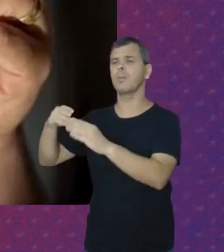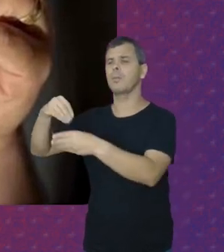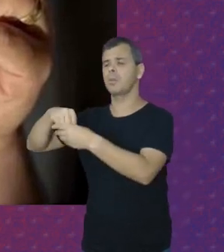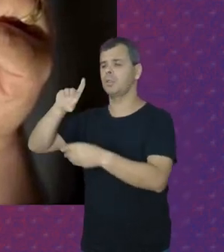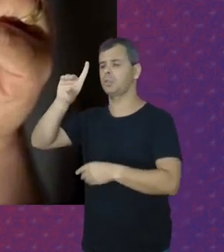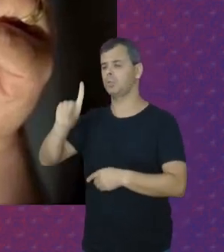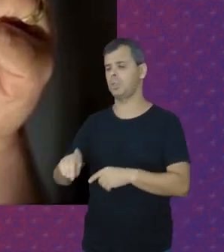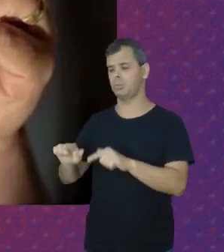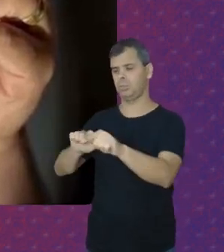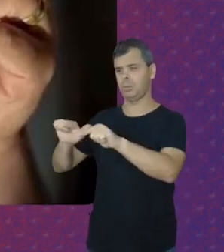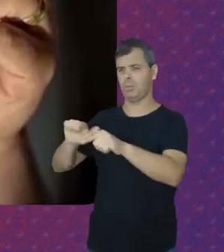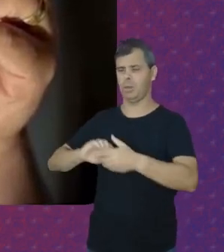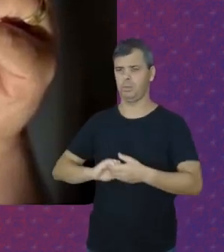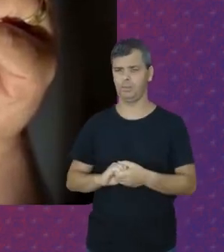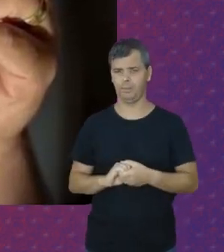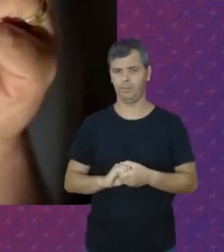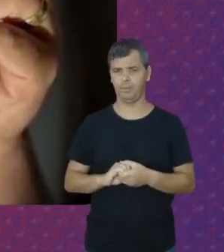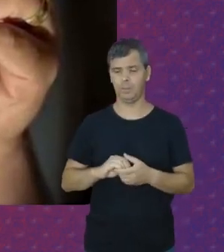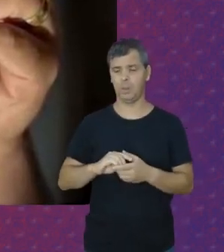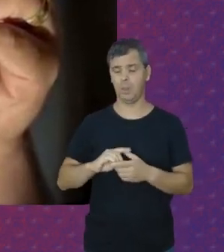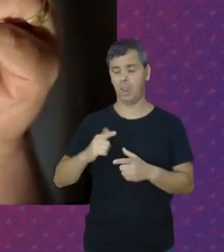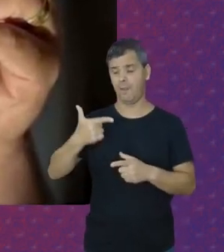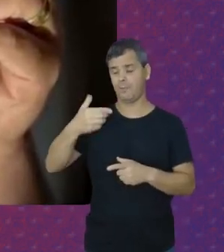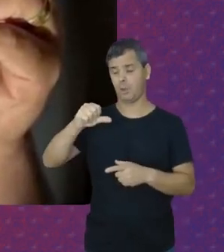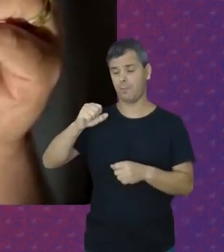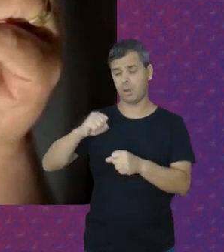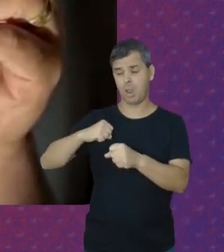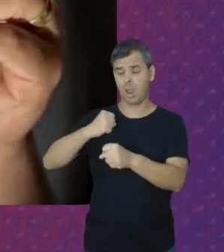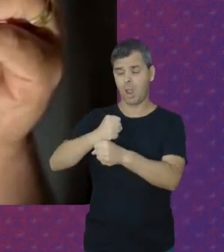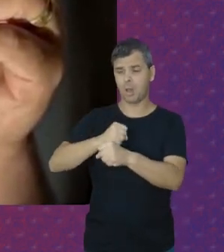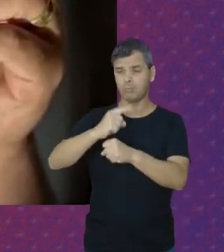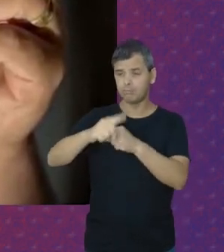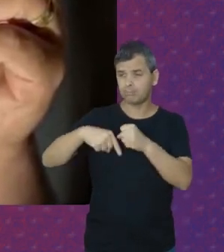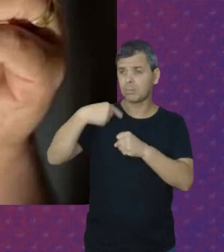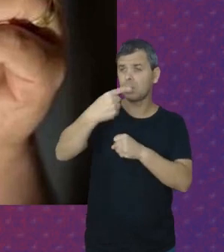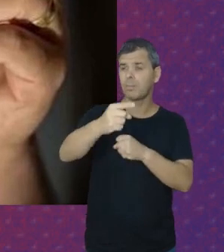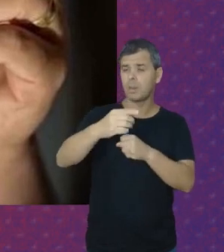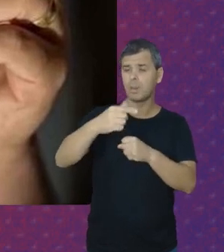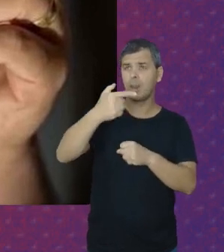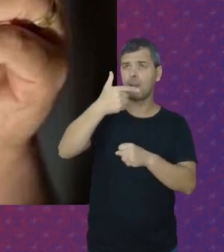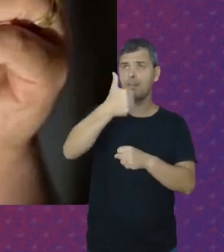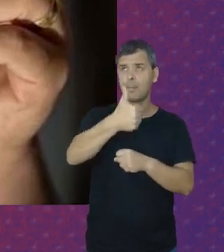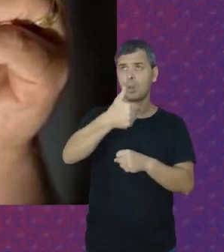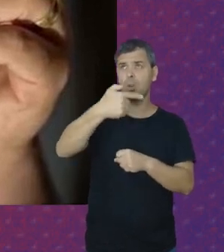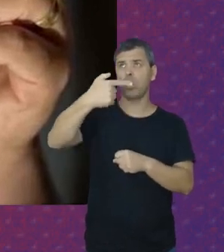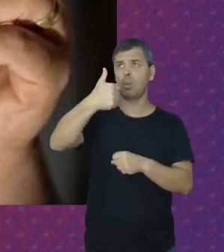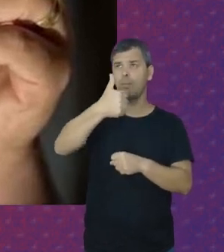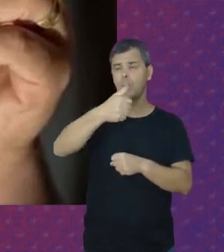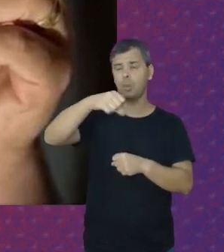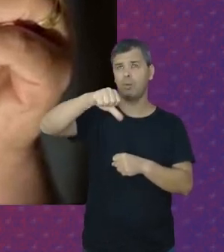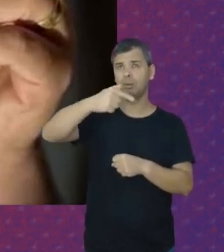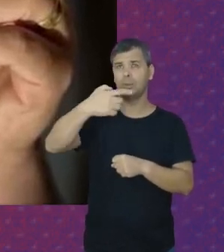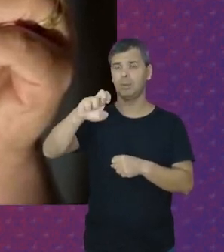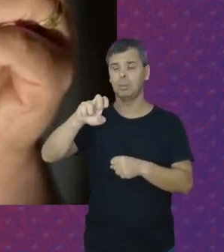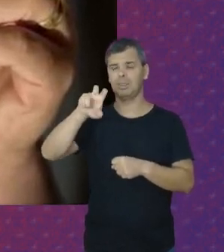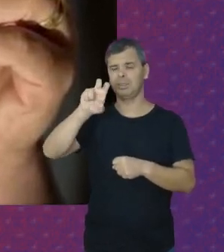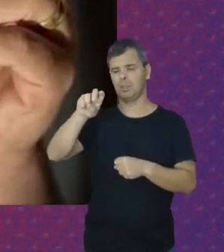dos direitos trabalhistas 29 anos depois Em 1972 A Lei 5